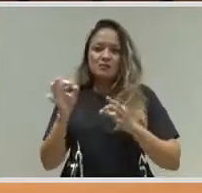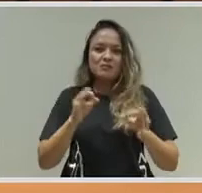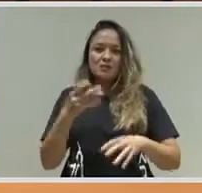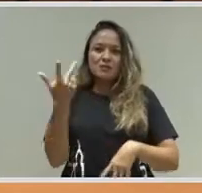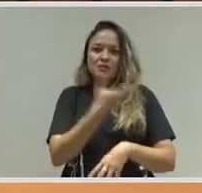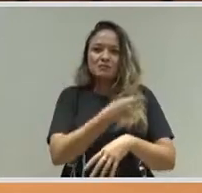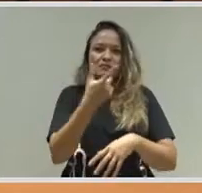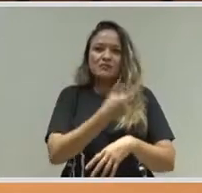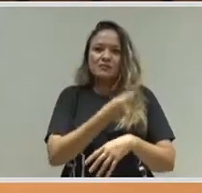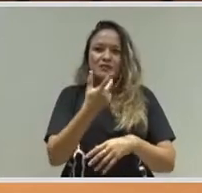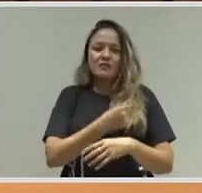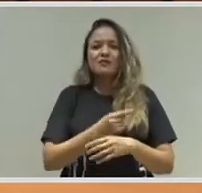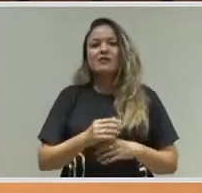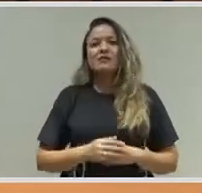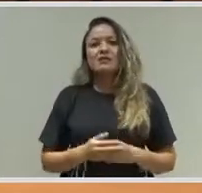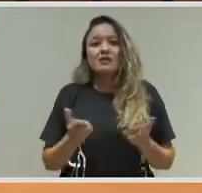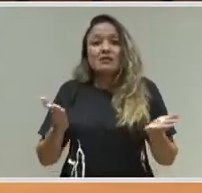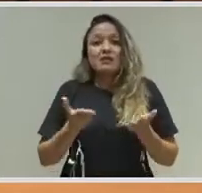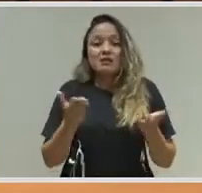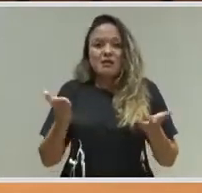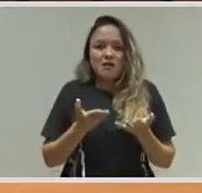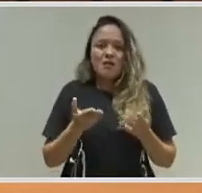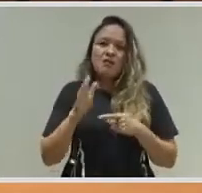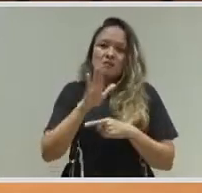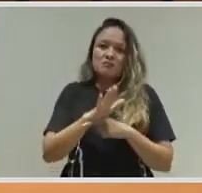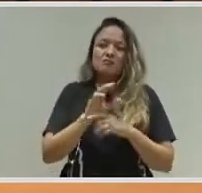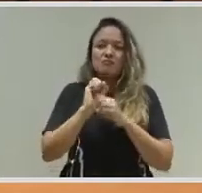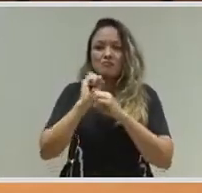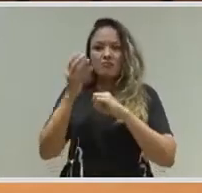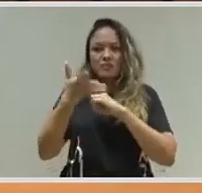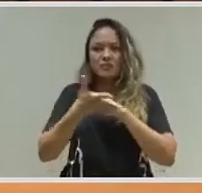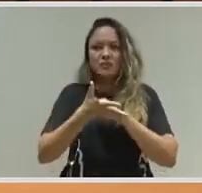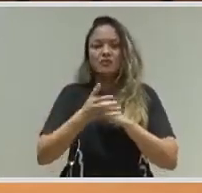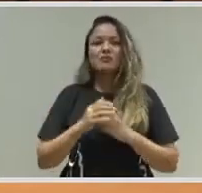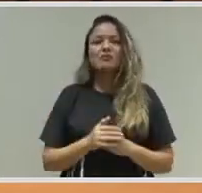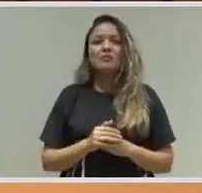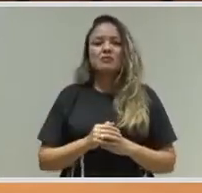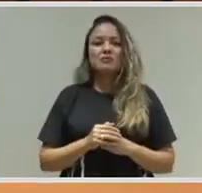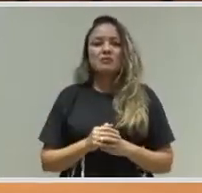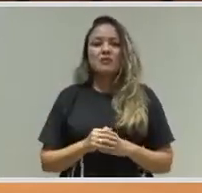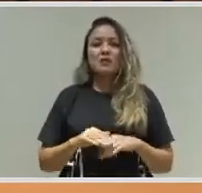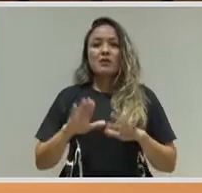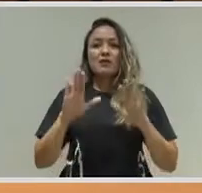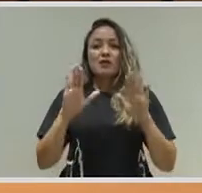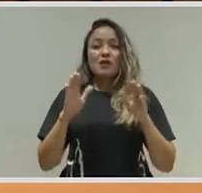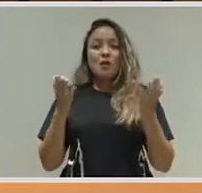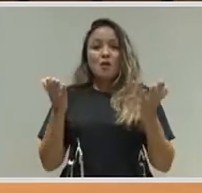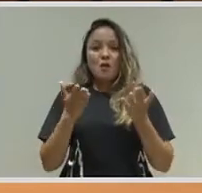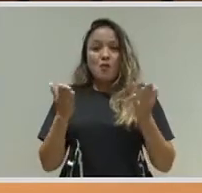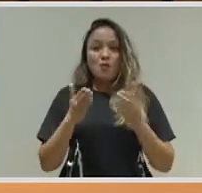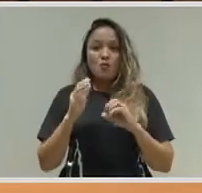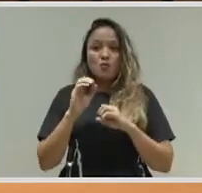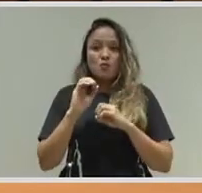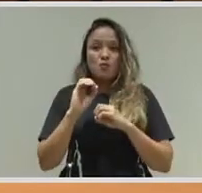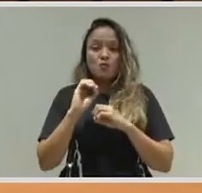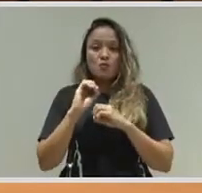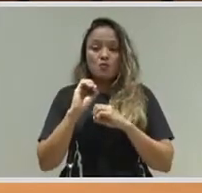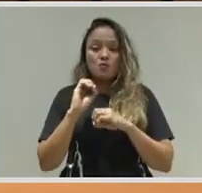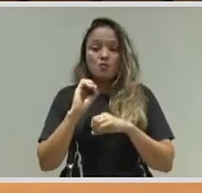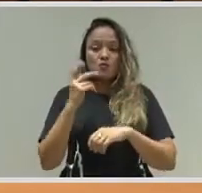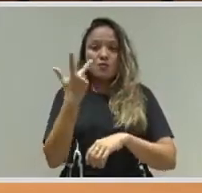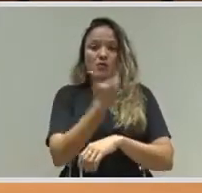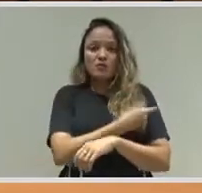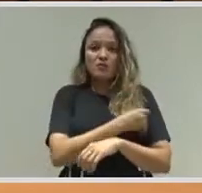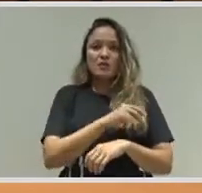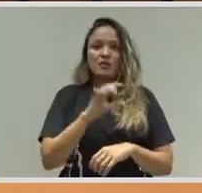testada nesta pandemia, que temos várias hoje, não só a nossa vacina, mas a vacina